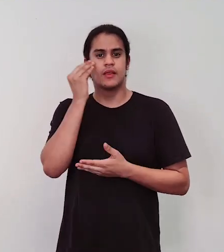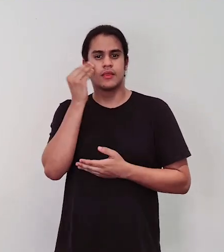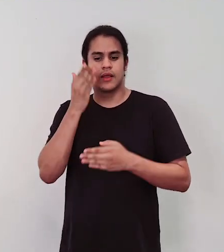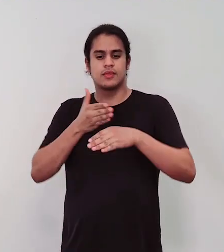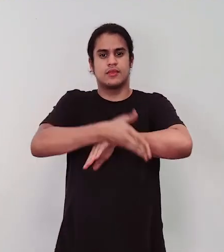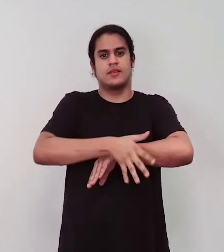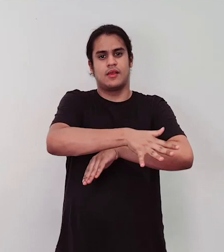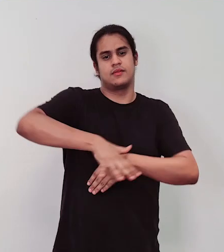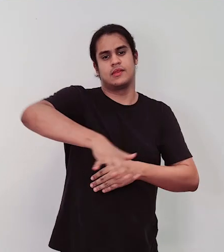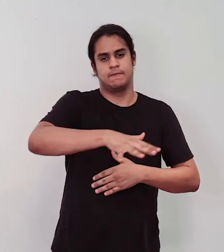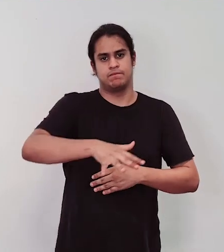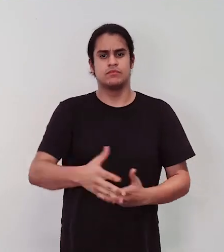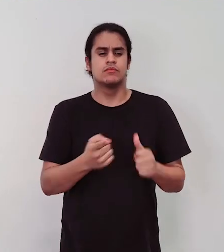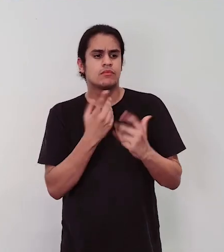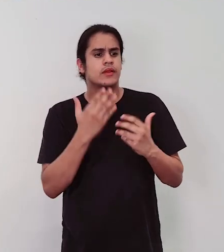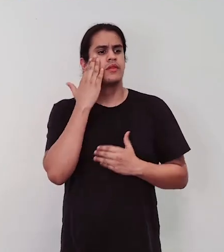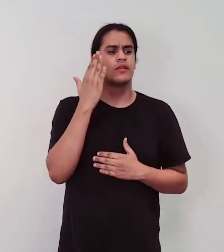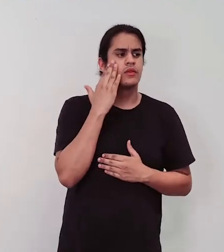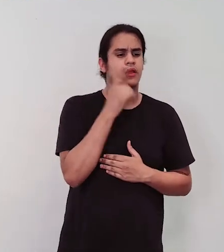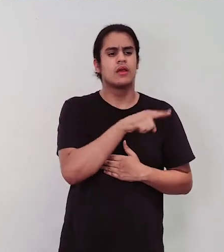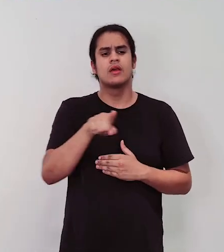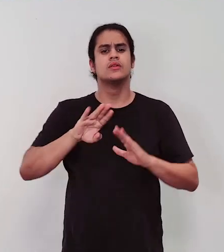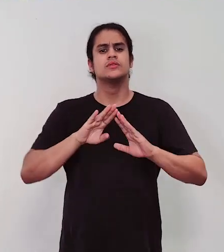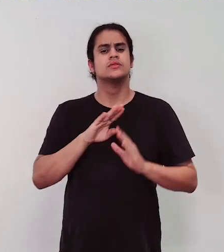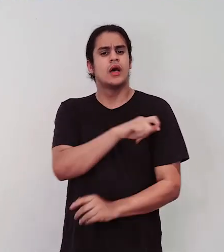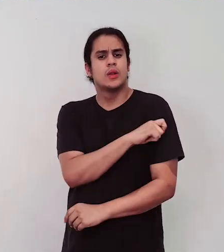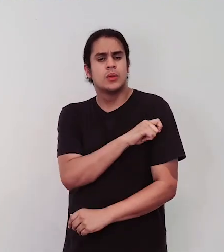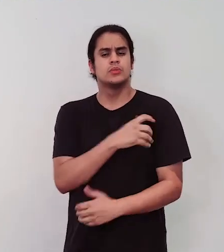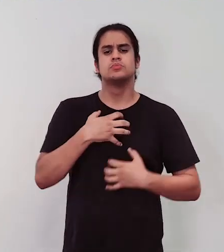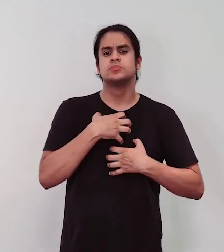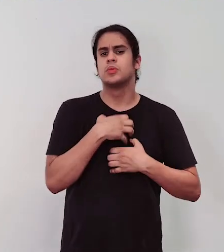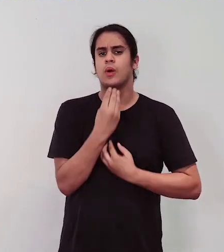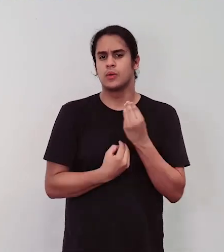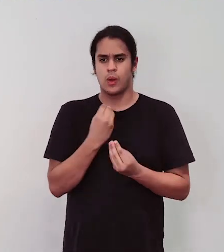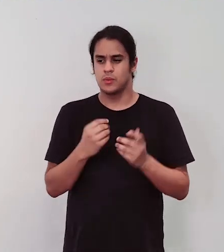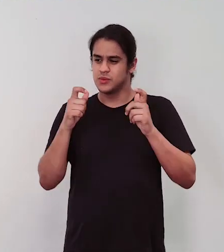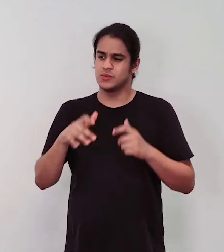tentando entender como que os estudantes se sentem dentro desse espaço, como se relacionam com esse espaço,